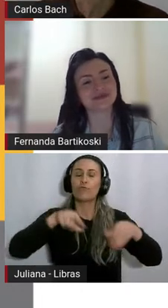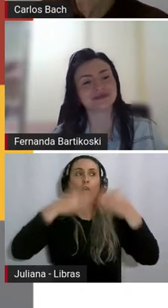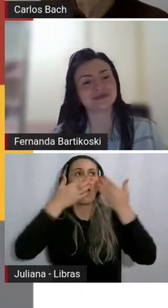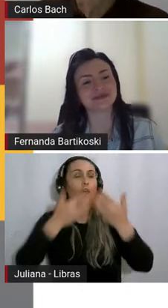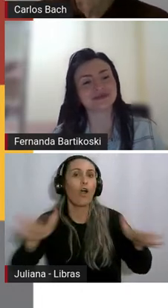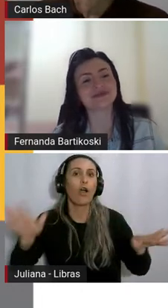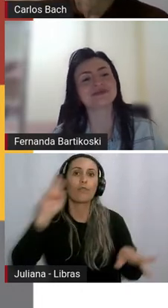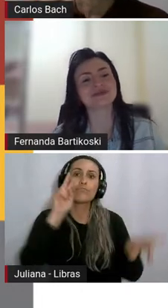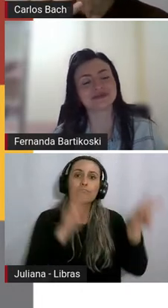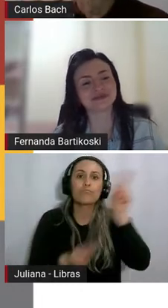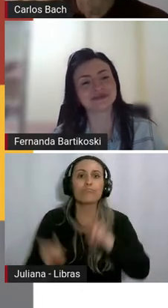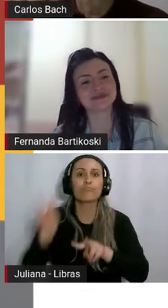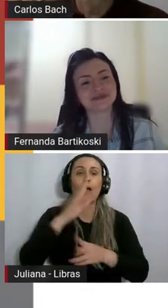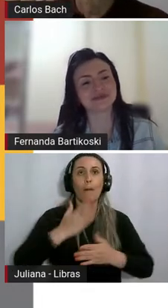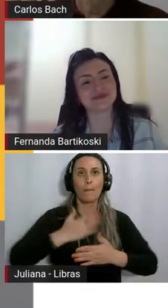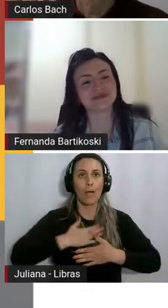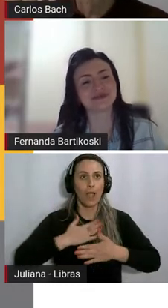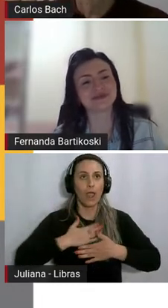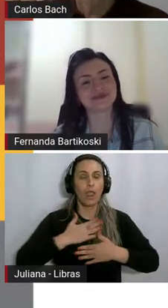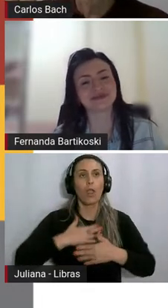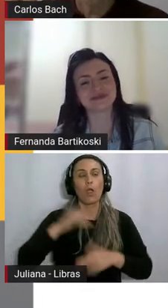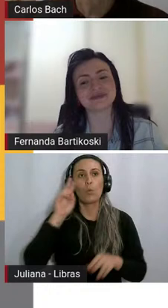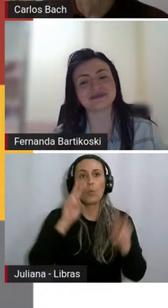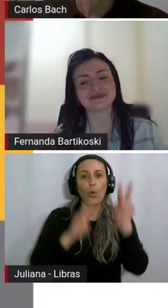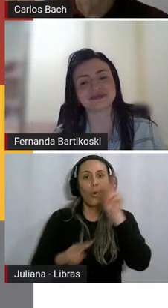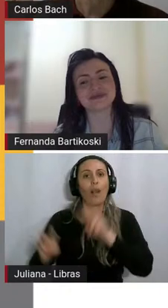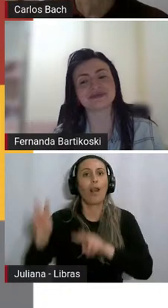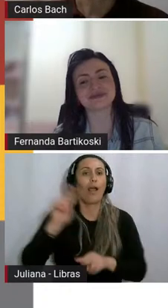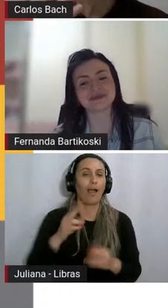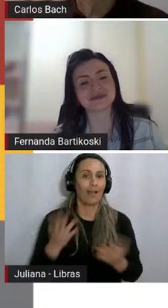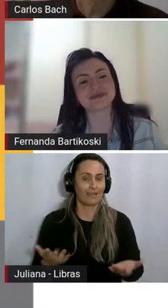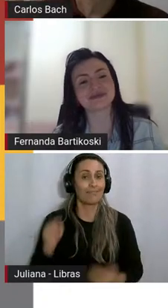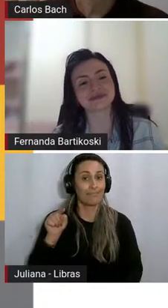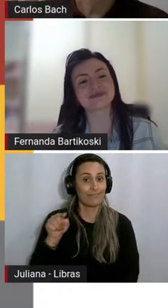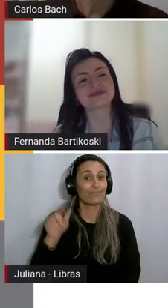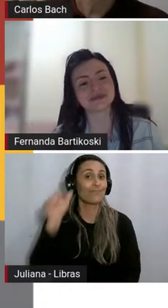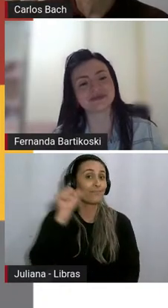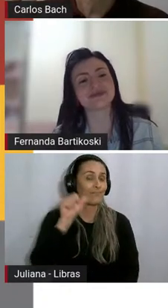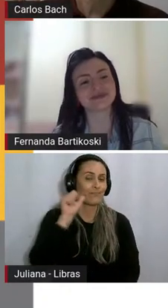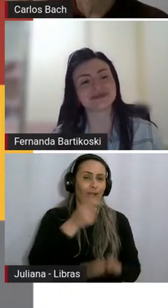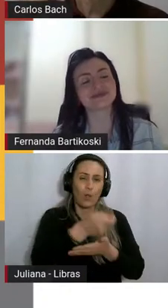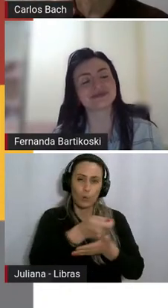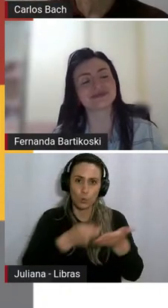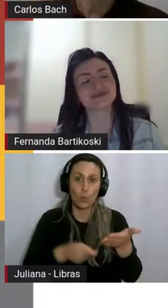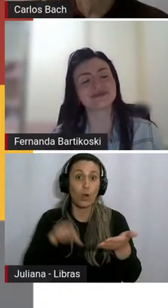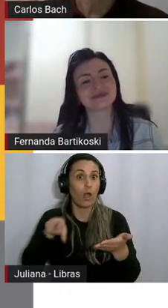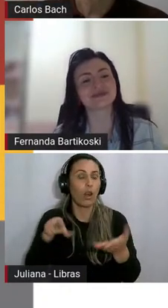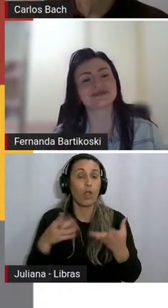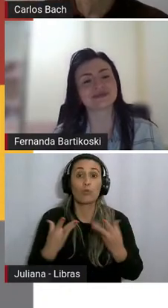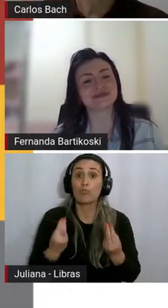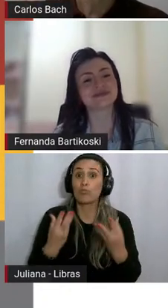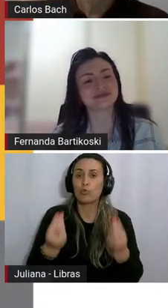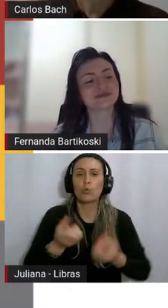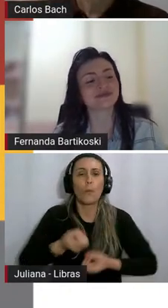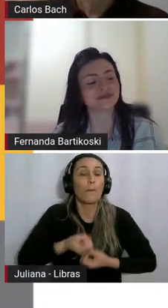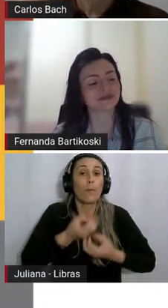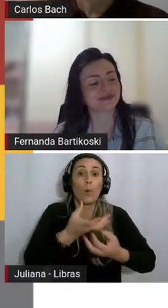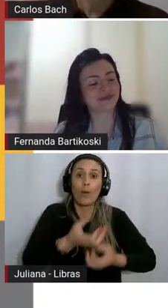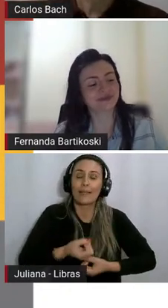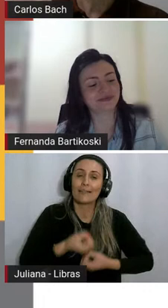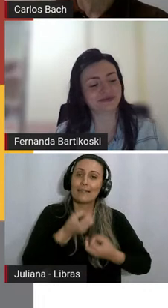olhar. A Cecília é muito, né? Ela é muito poética nessas partes, né? Nessas questões. Então,